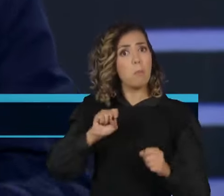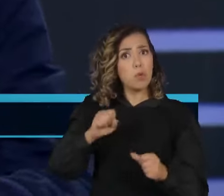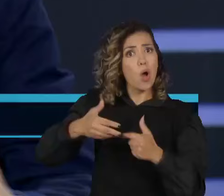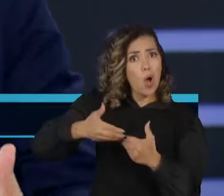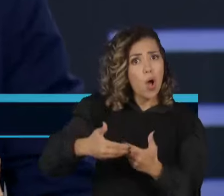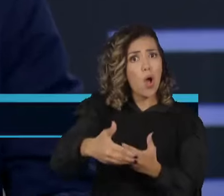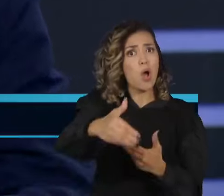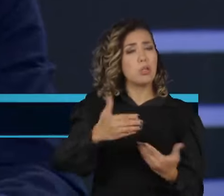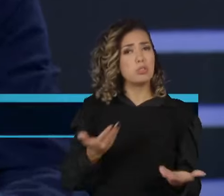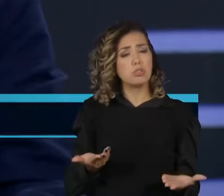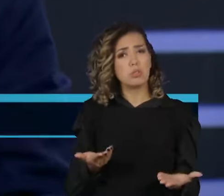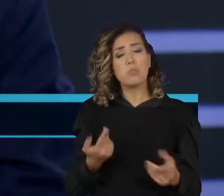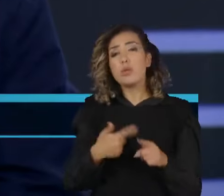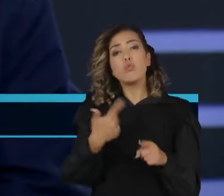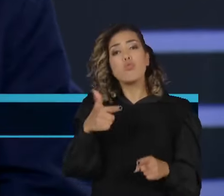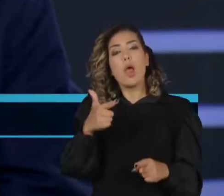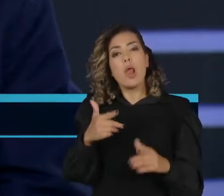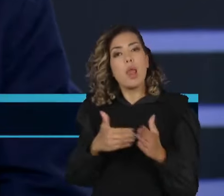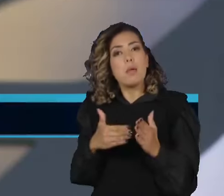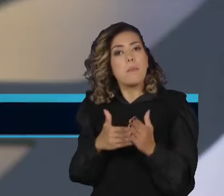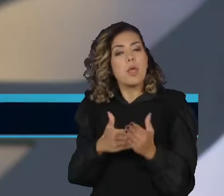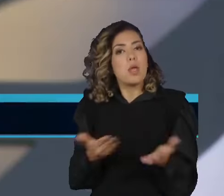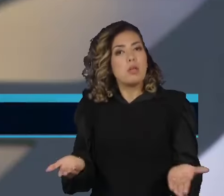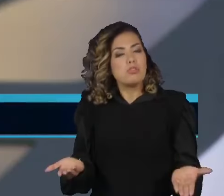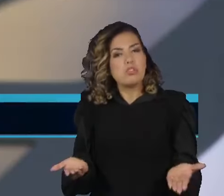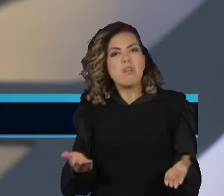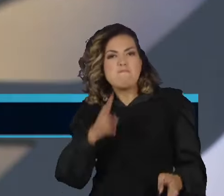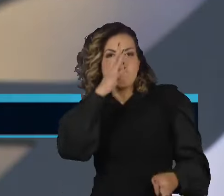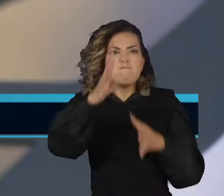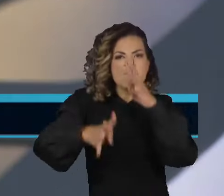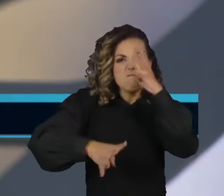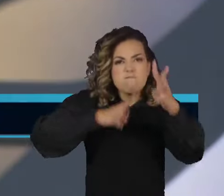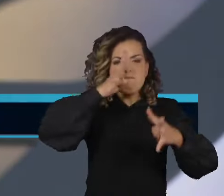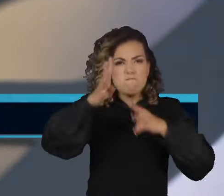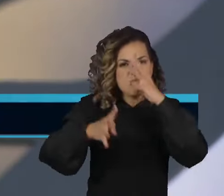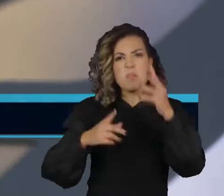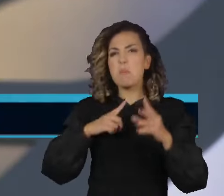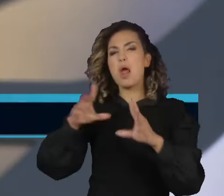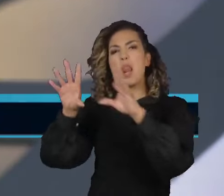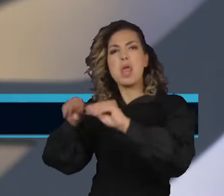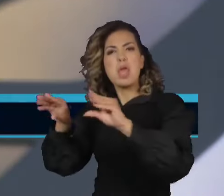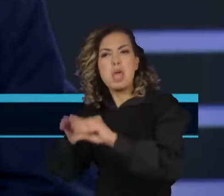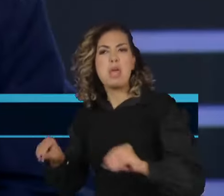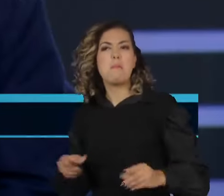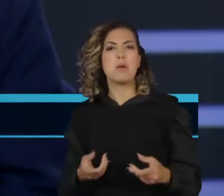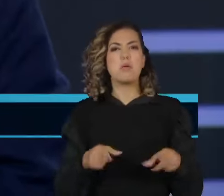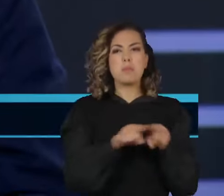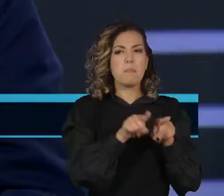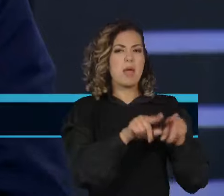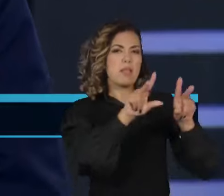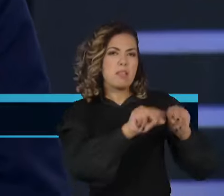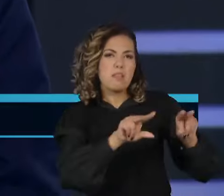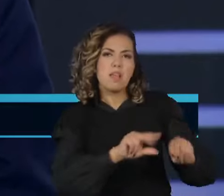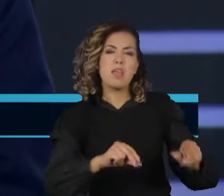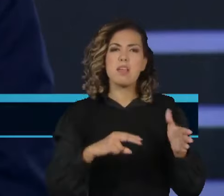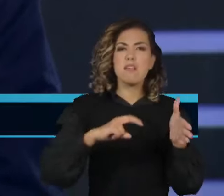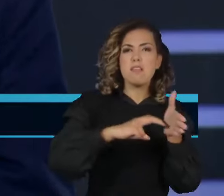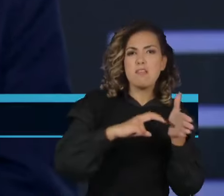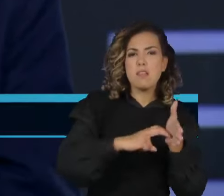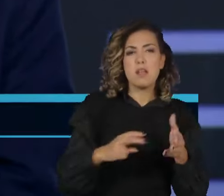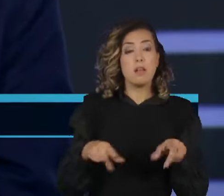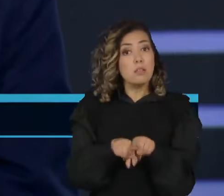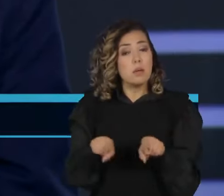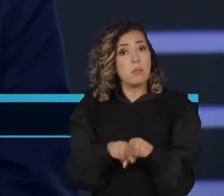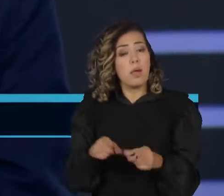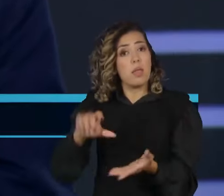está certo? Não tenha nenhum limite em fazer ações no Líbano, na Síria e no próprio Irã. Enquanto isso, o